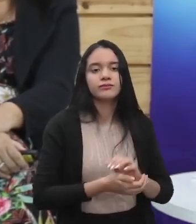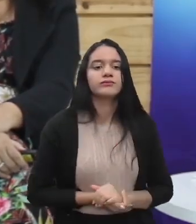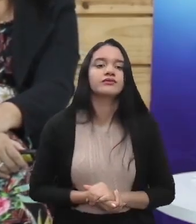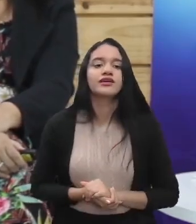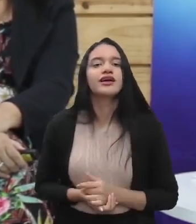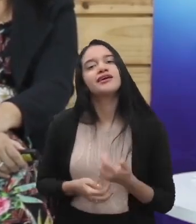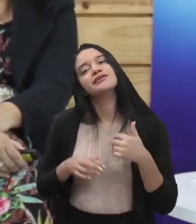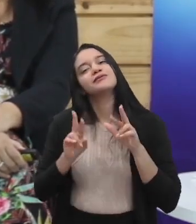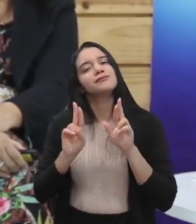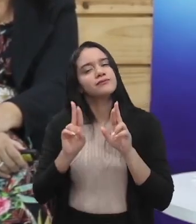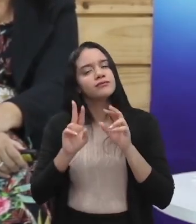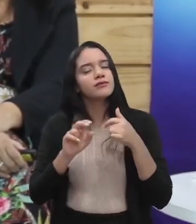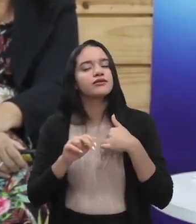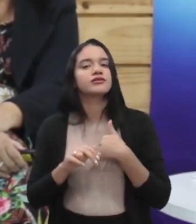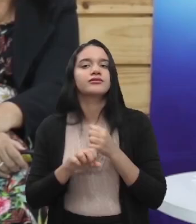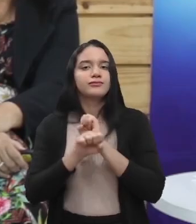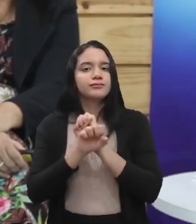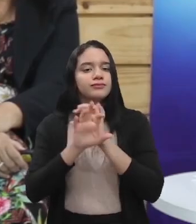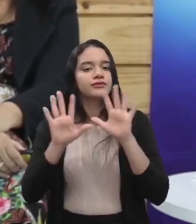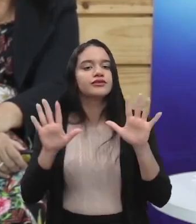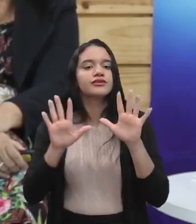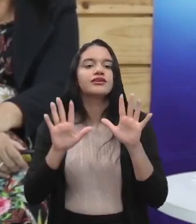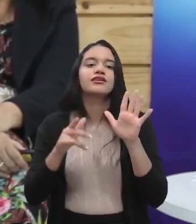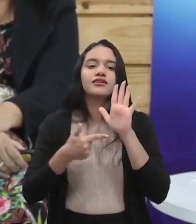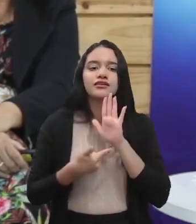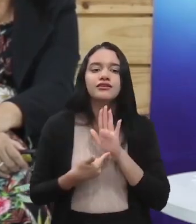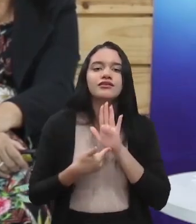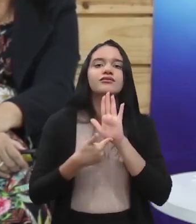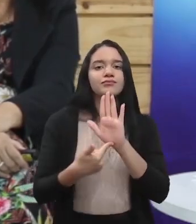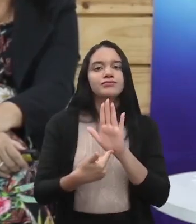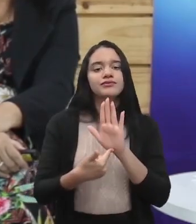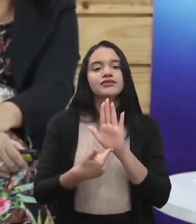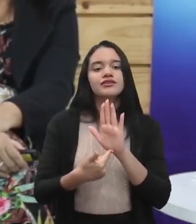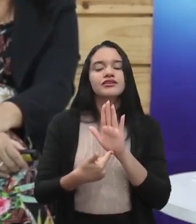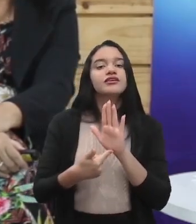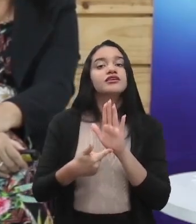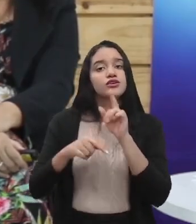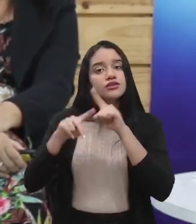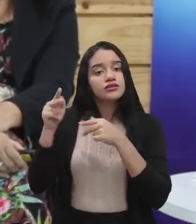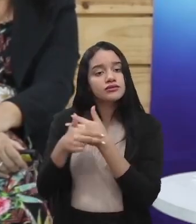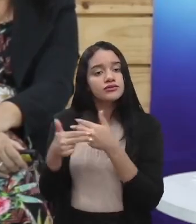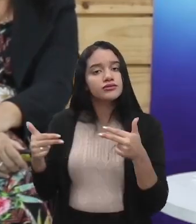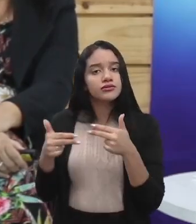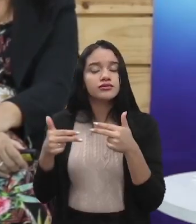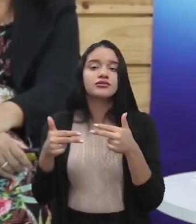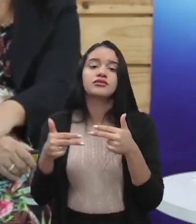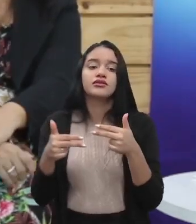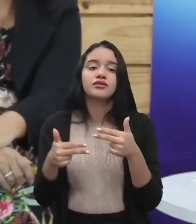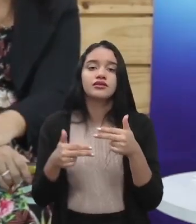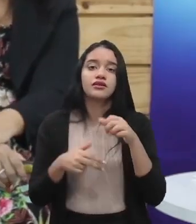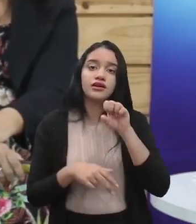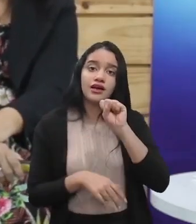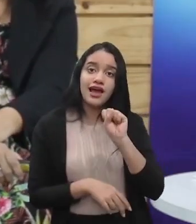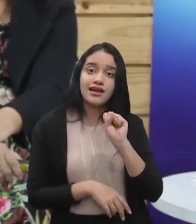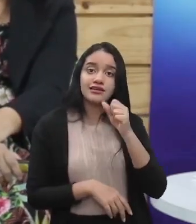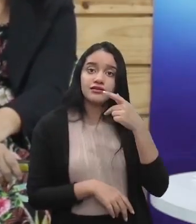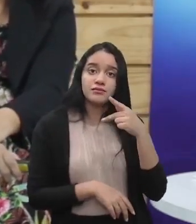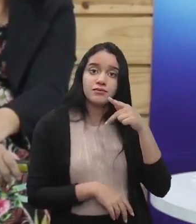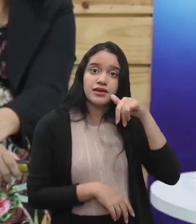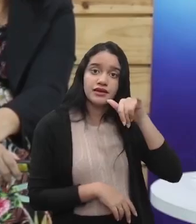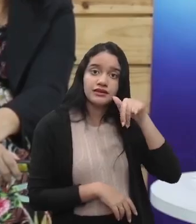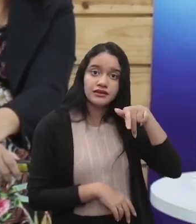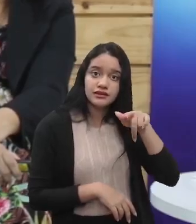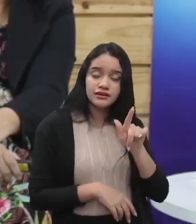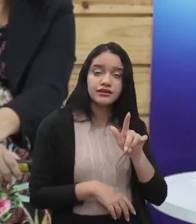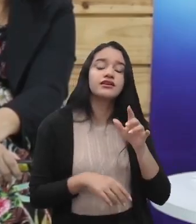Eu espero ter sido clara e que a apresentação desses equipamentos do SPIQ auxilie em